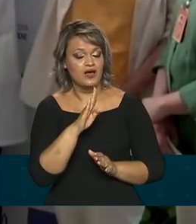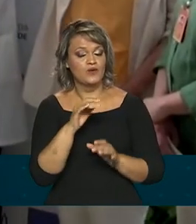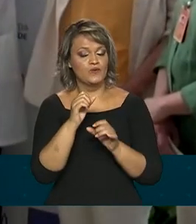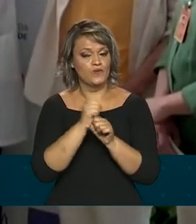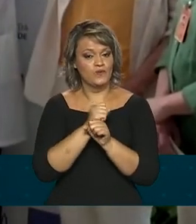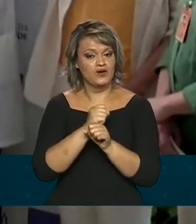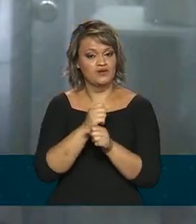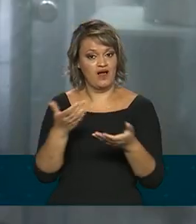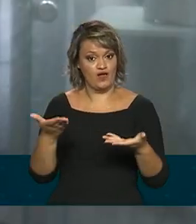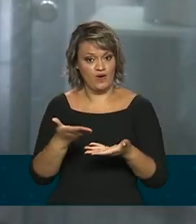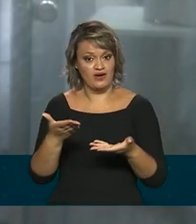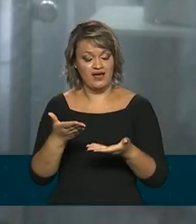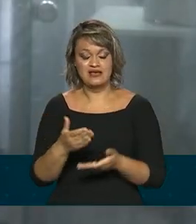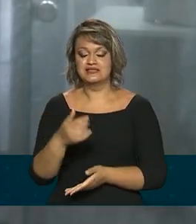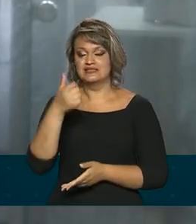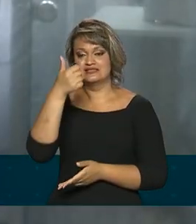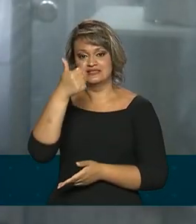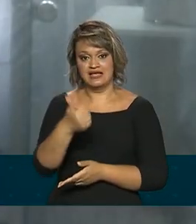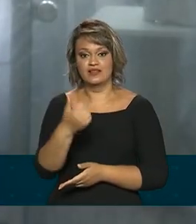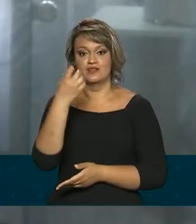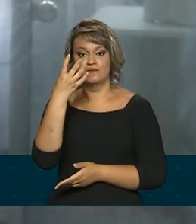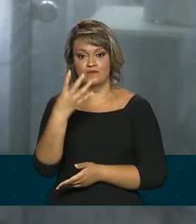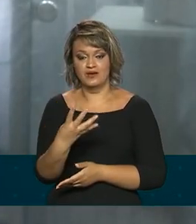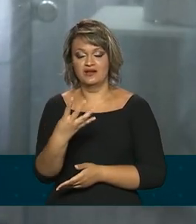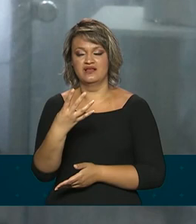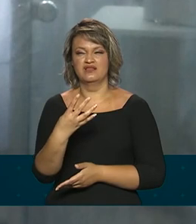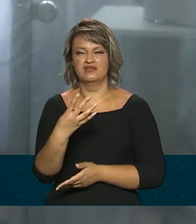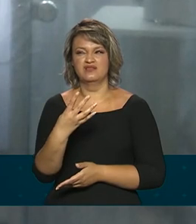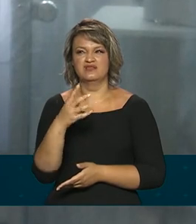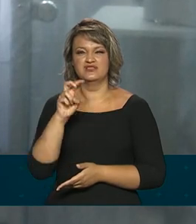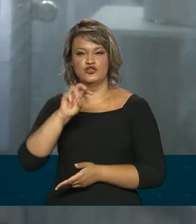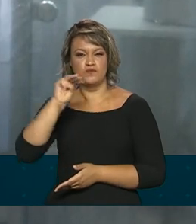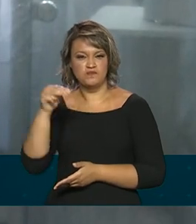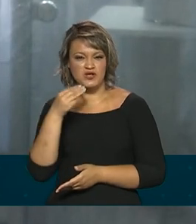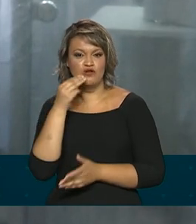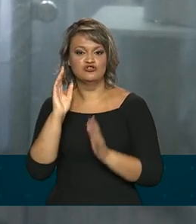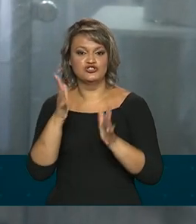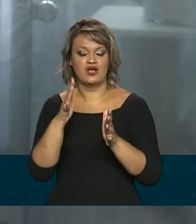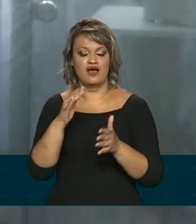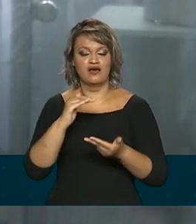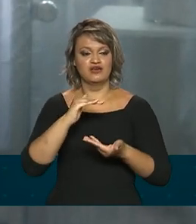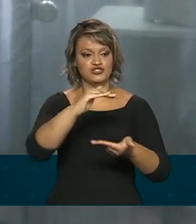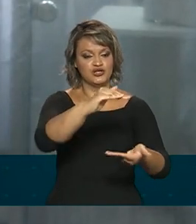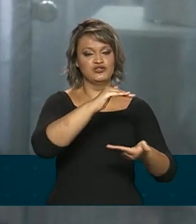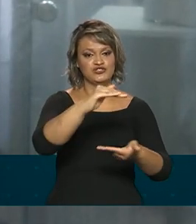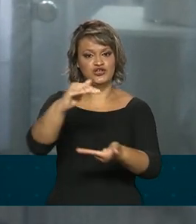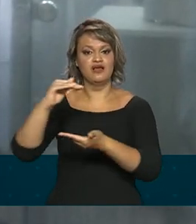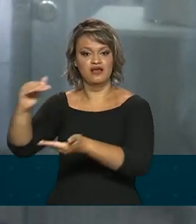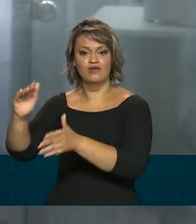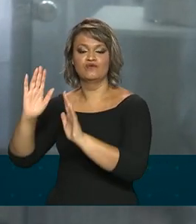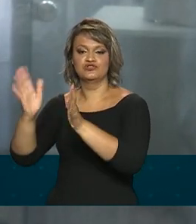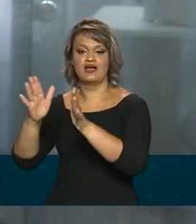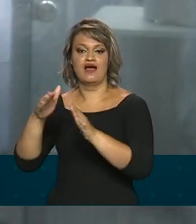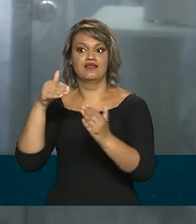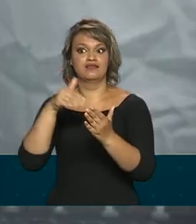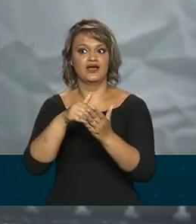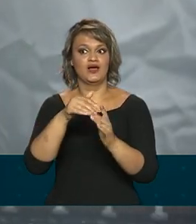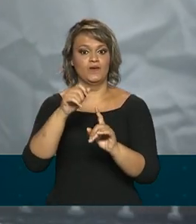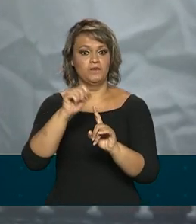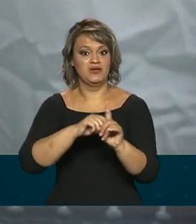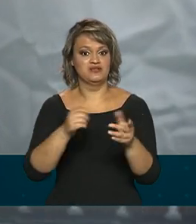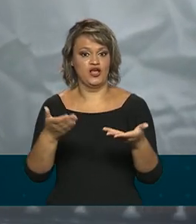2021, 145 milhões e meio de doses já foram entregues até o começo de dezembro.